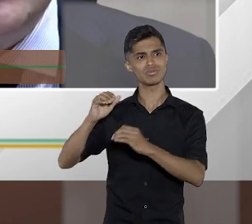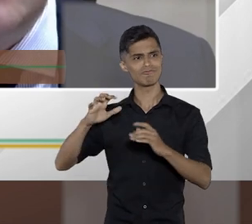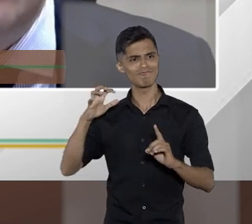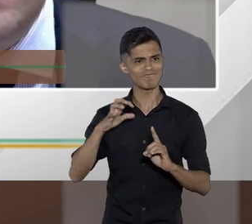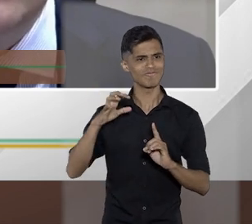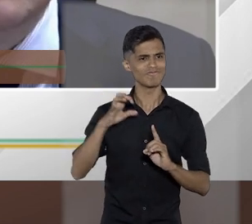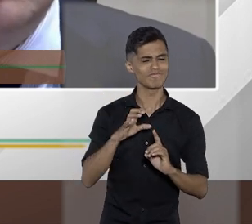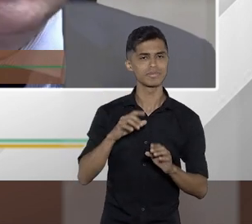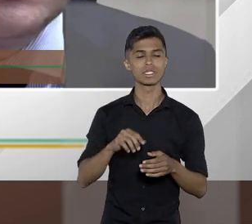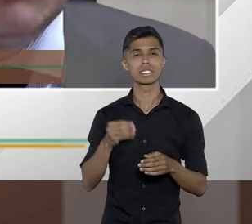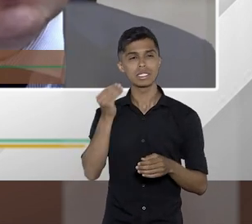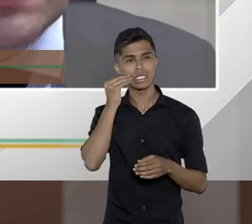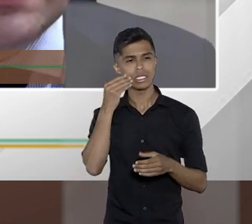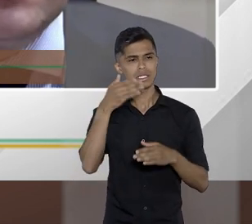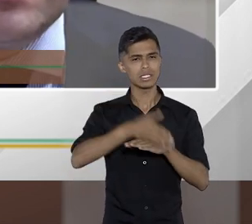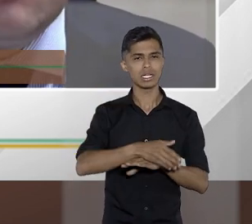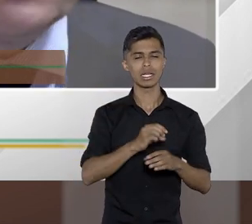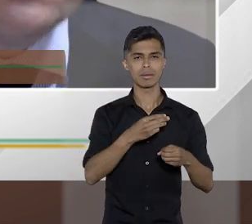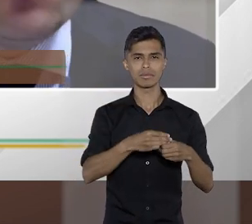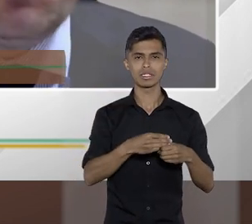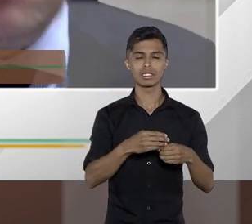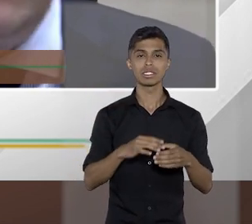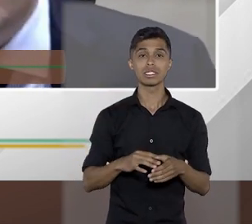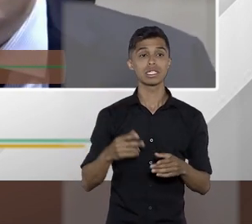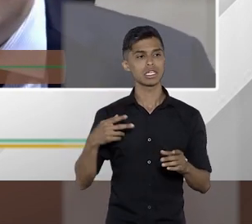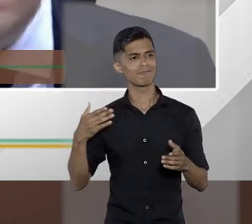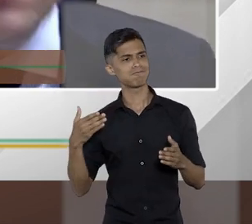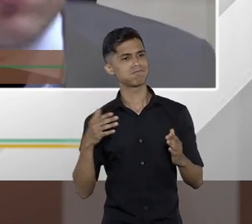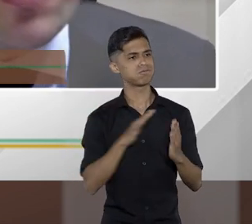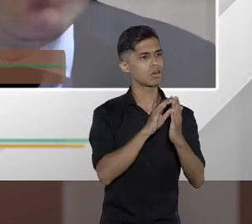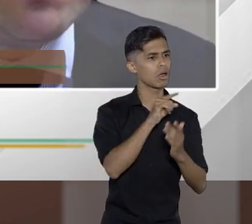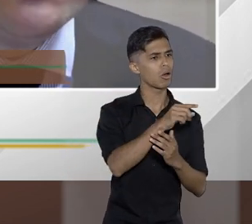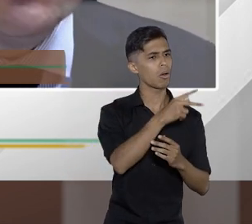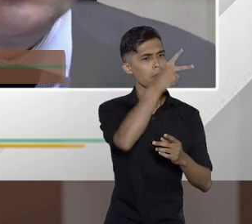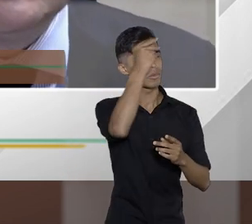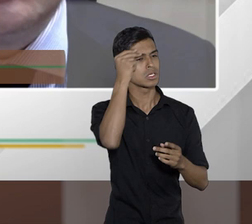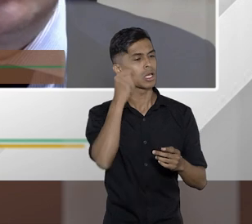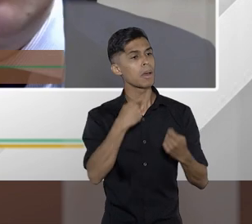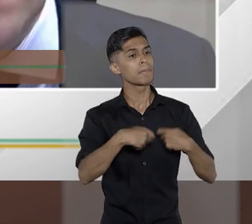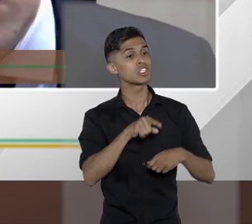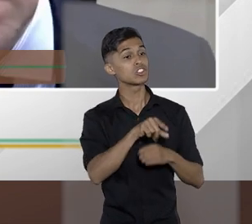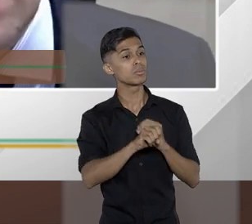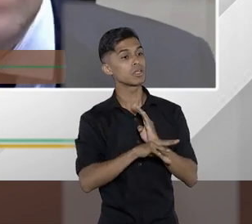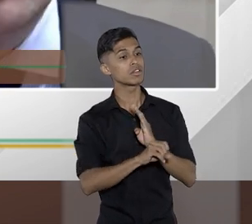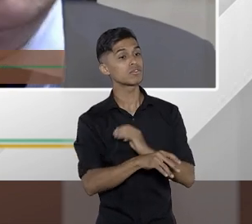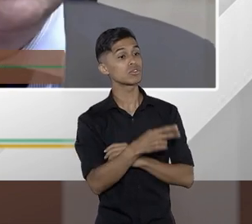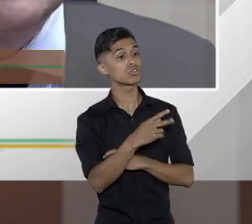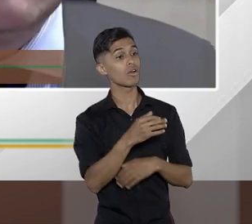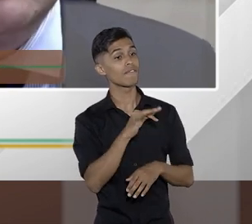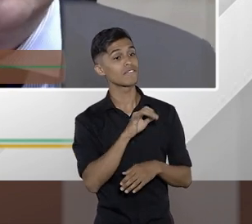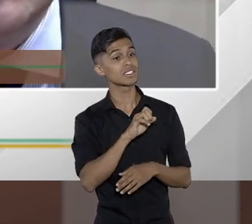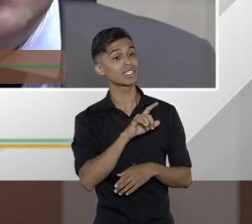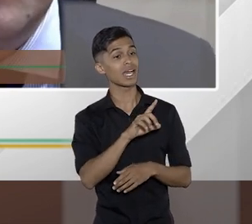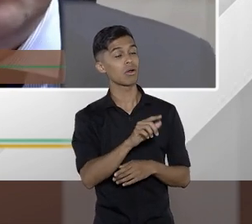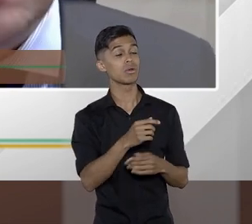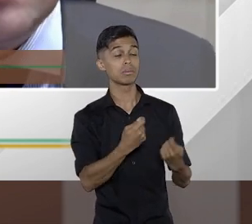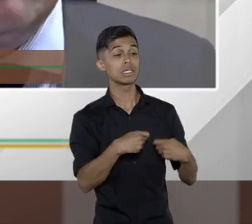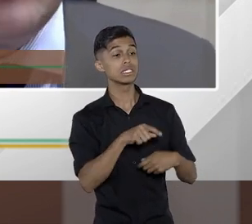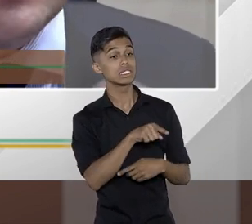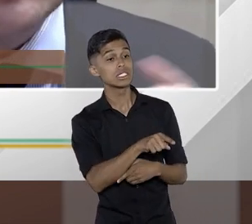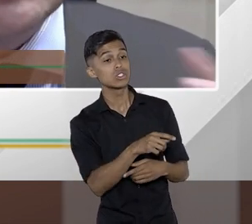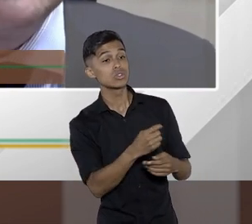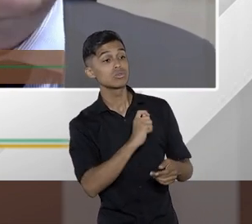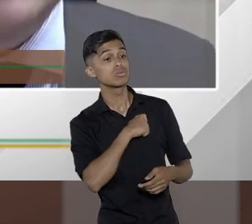que vêm se instalar em pequenos municípios de ir para cima do prefeito e de repente, olha, eu preciso desse incentivo fiscal, senão eu vou no município vizinho.